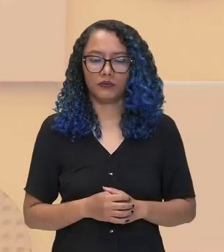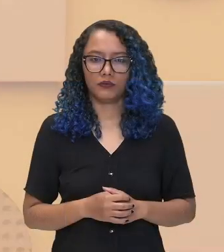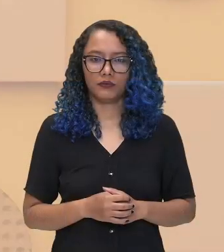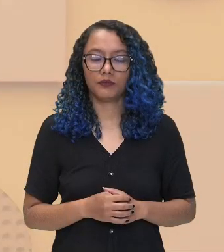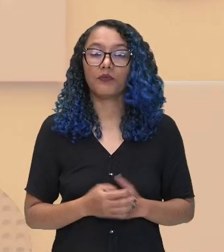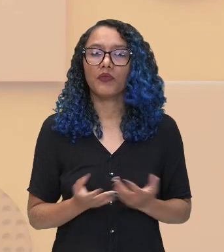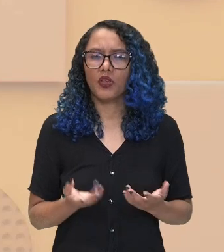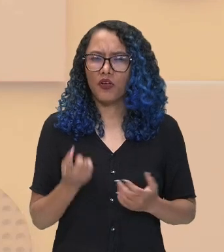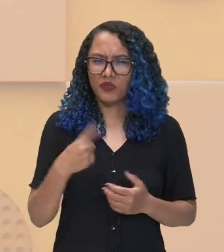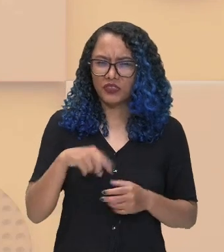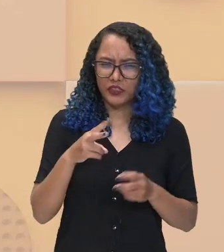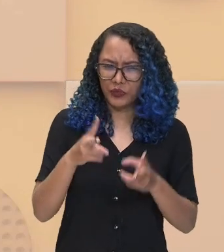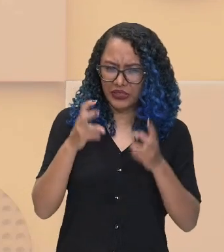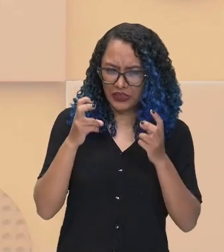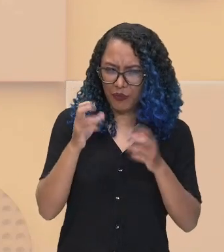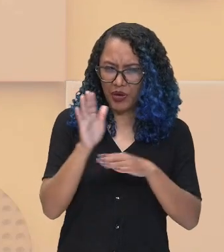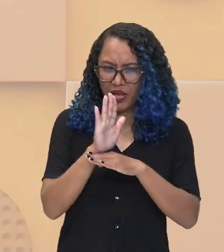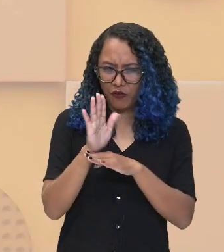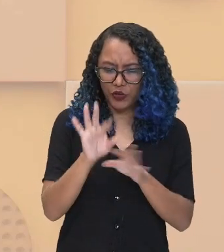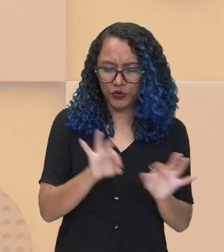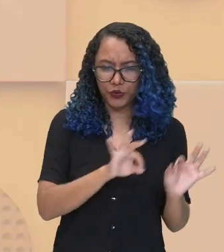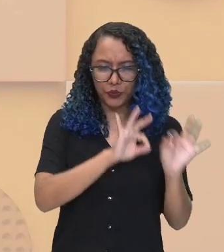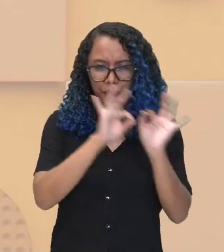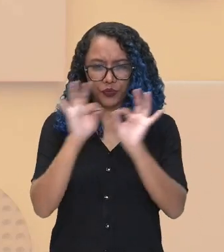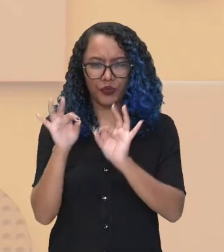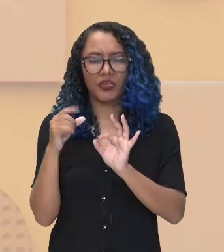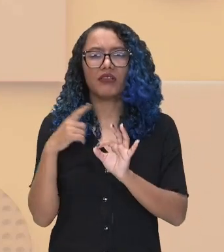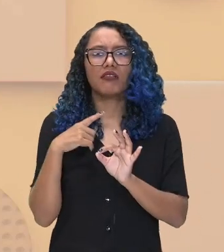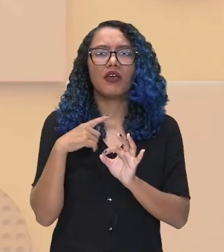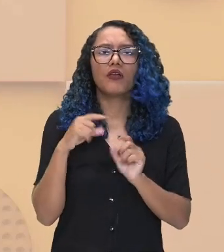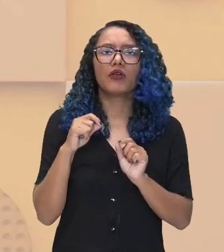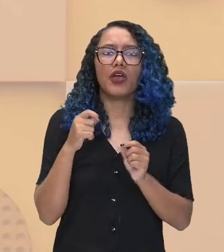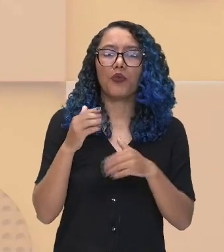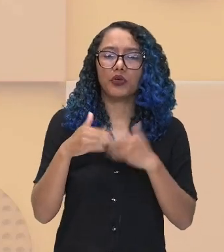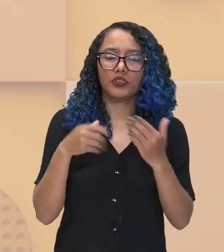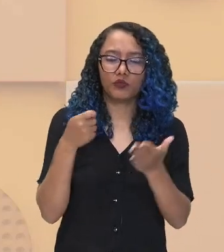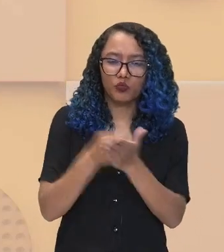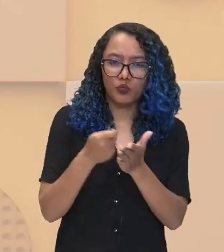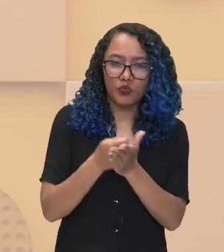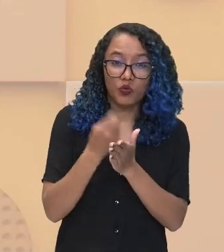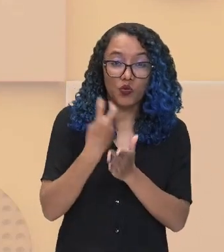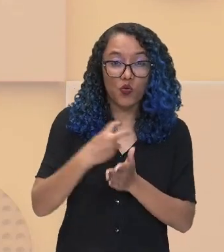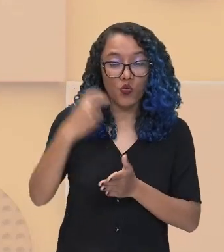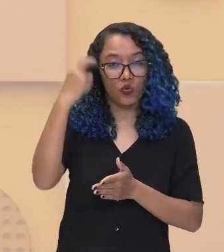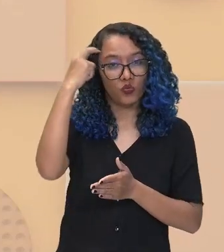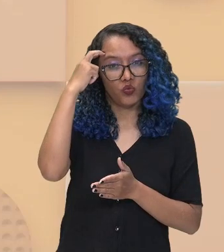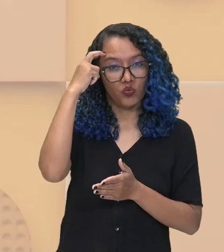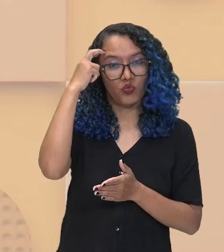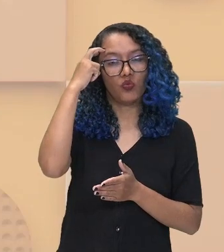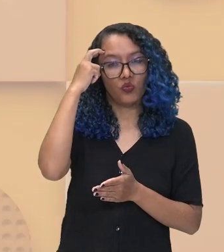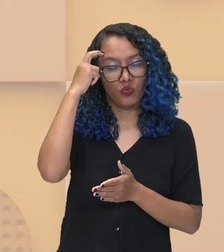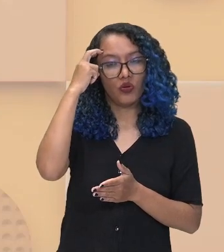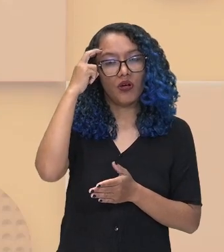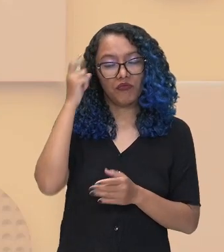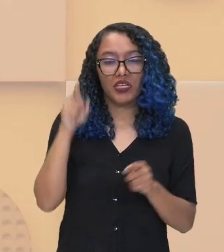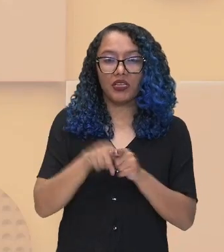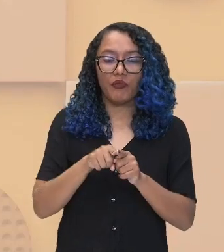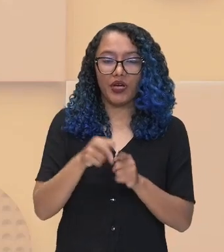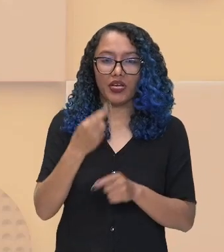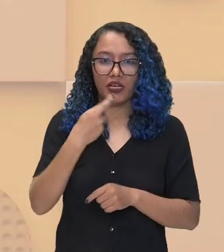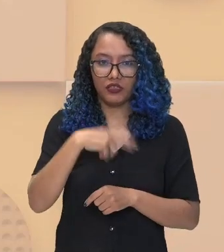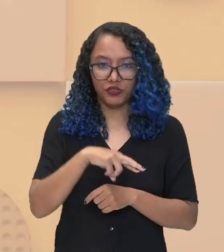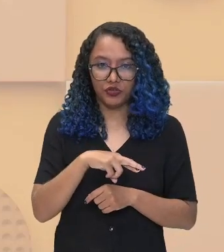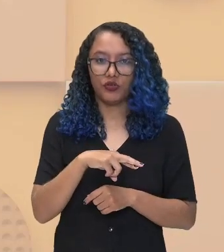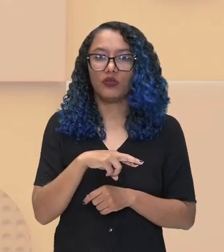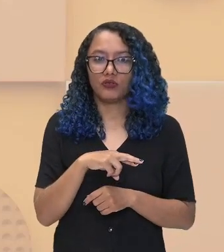Observaram nessa animação que houve ali o processo de aculturação na imposição da religião católica aos